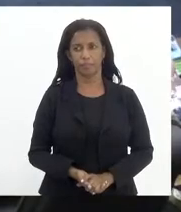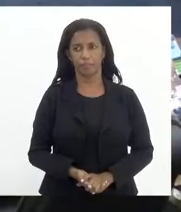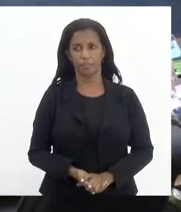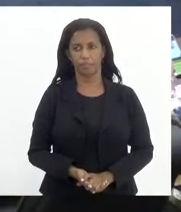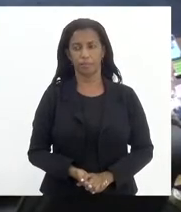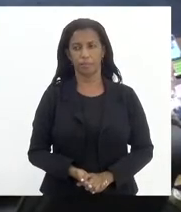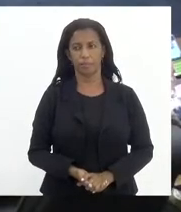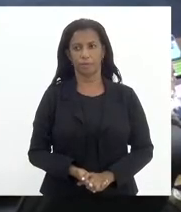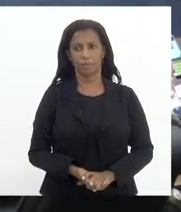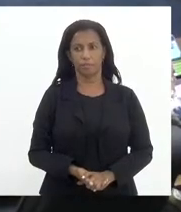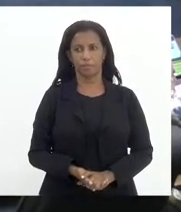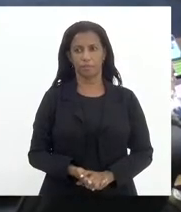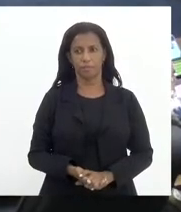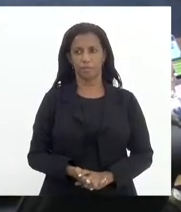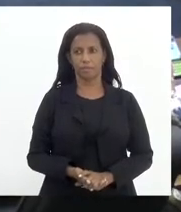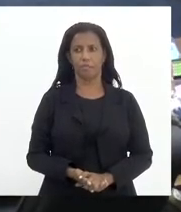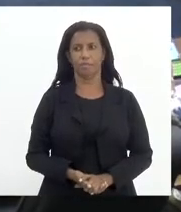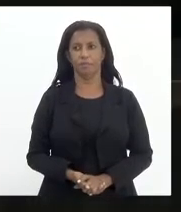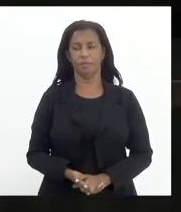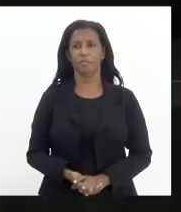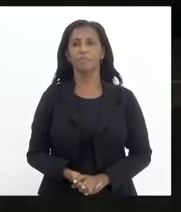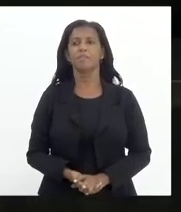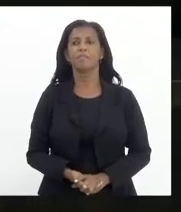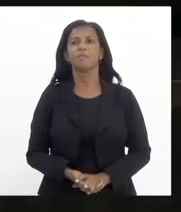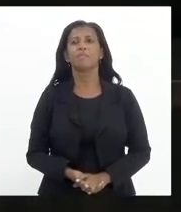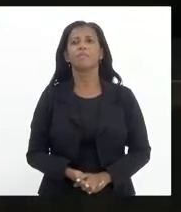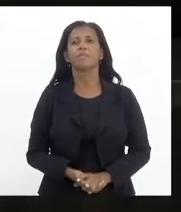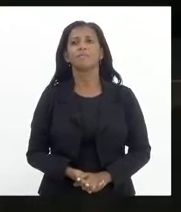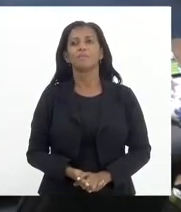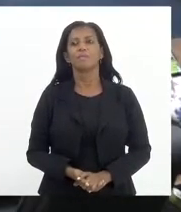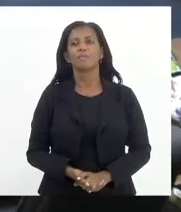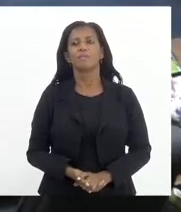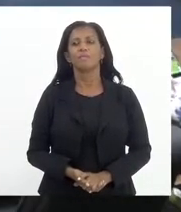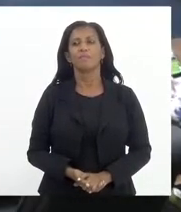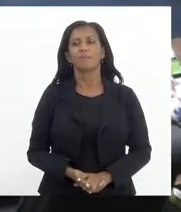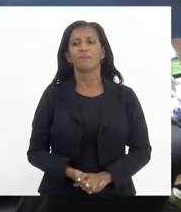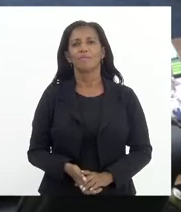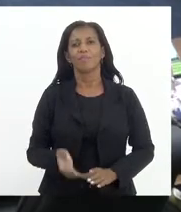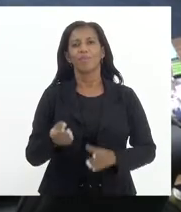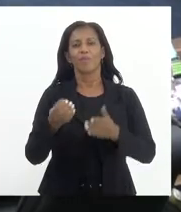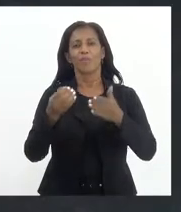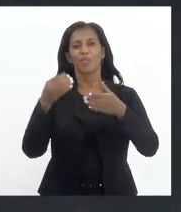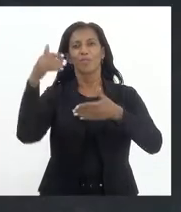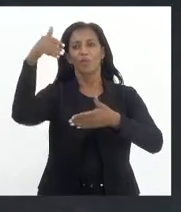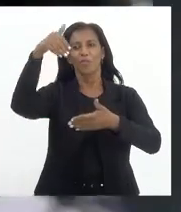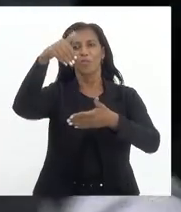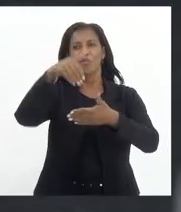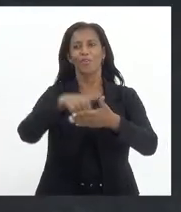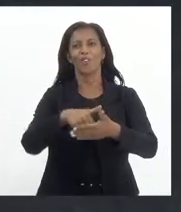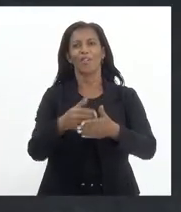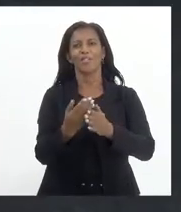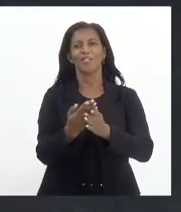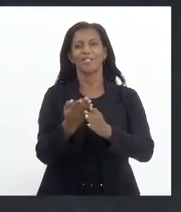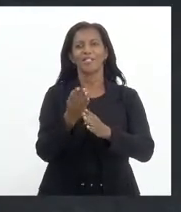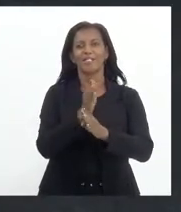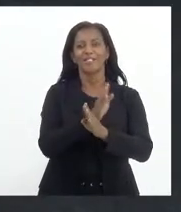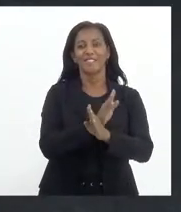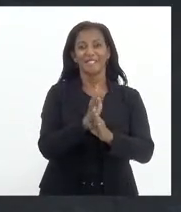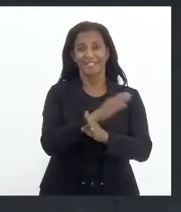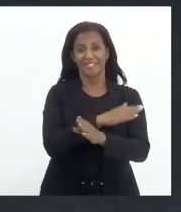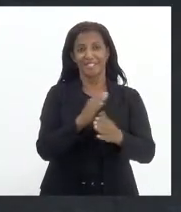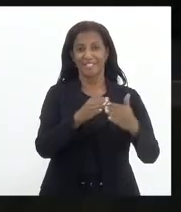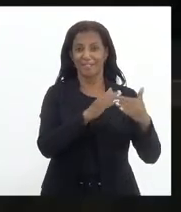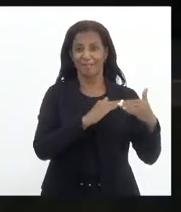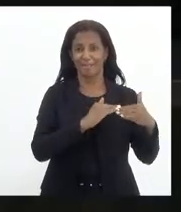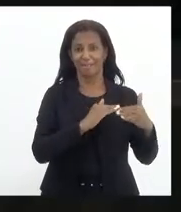Voto em separado, deputado Luiz Paulo. Voto divergente, seu presidente, e em separado.